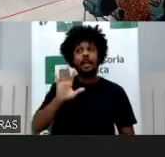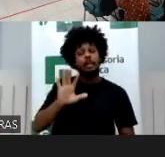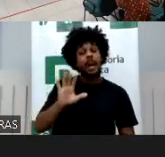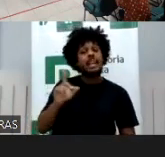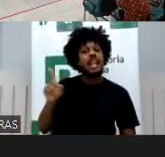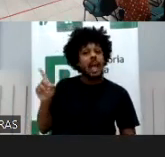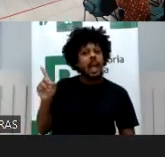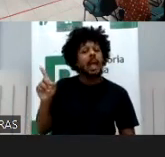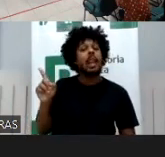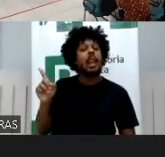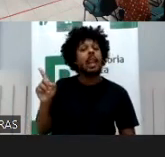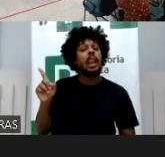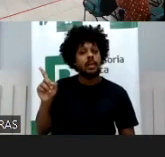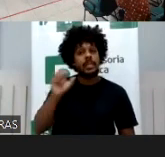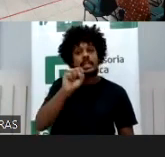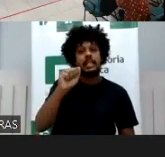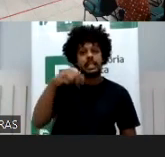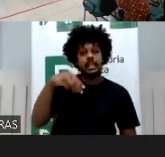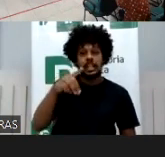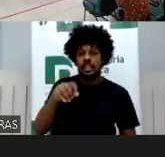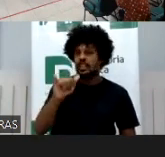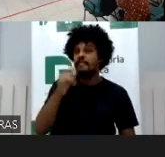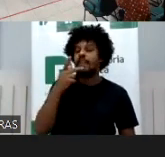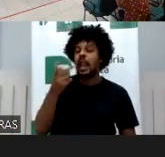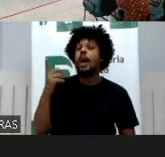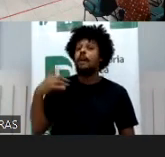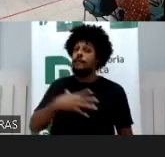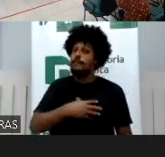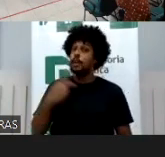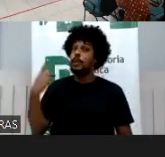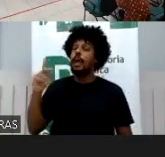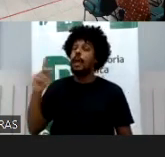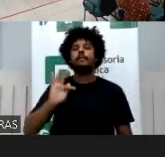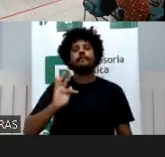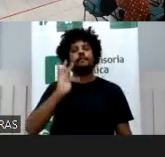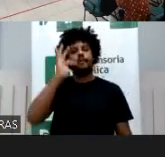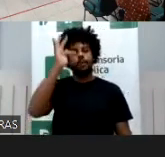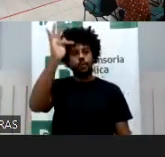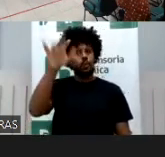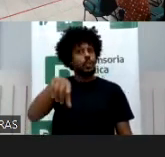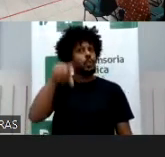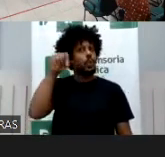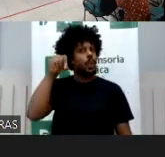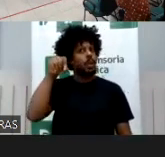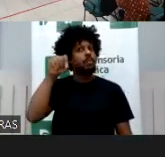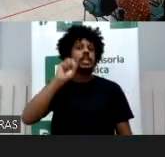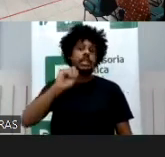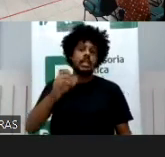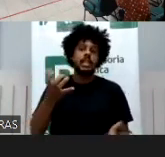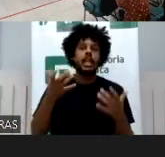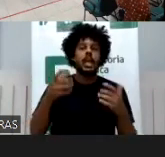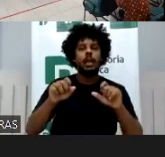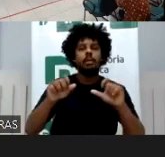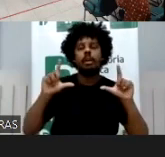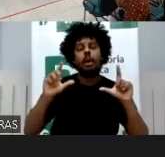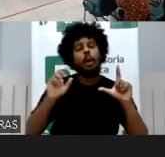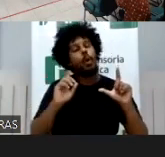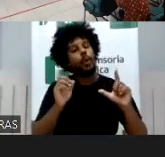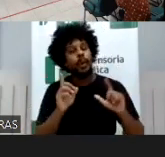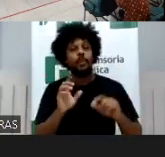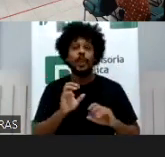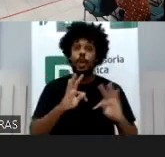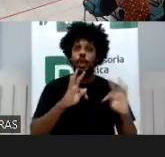querer ser adulto, mas ela não quer ser responsável por essa super exposição na infância, todo mundo quer uma foto de Théo e ela nunca expõe,